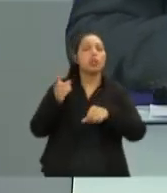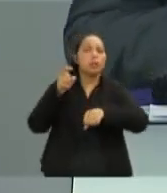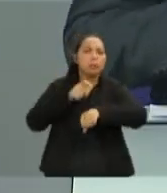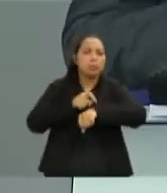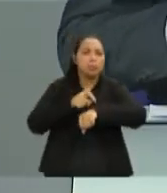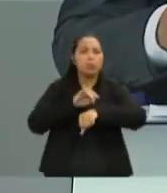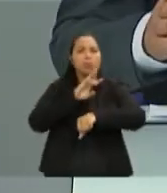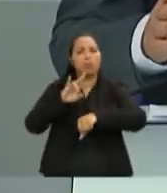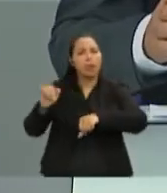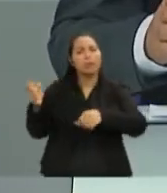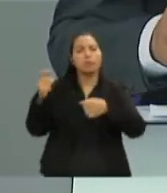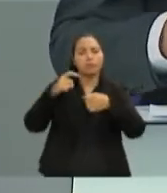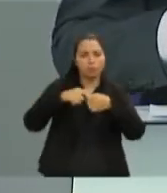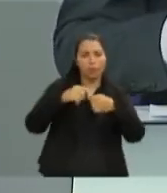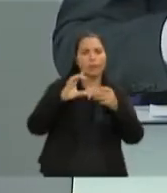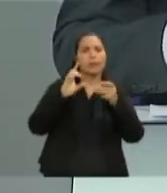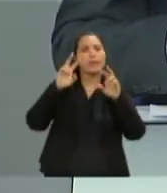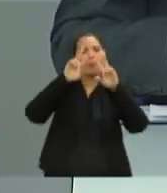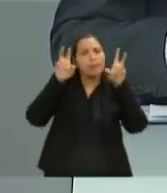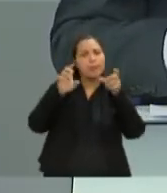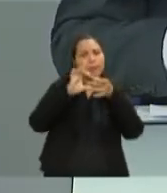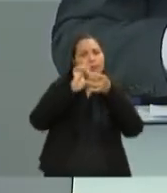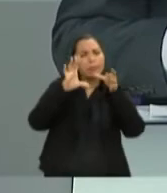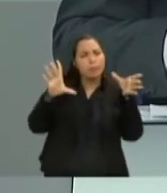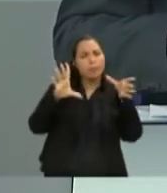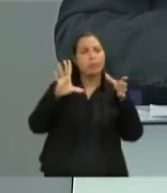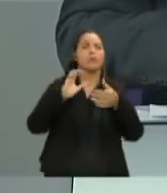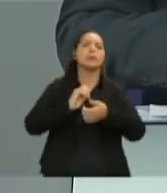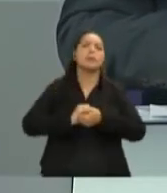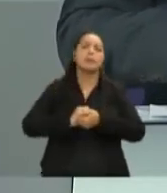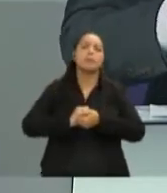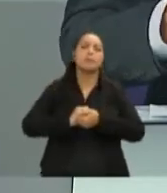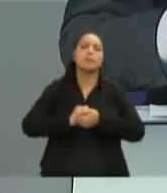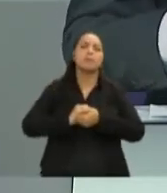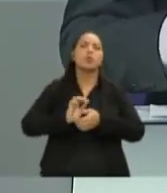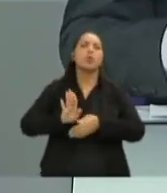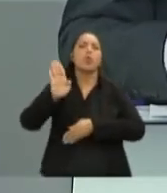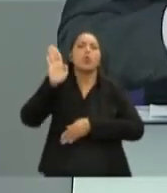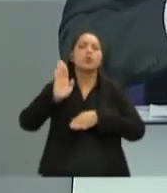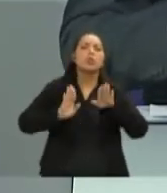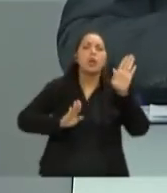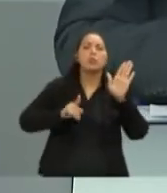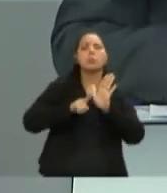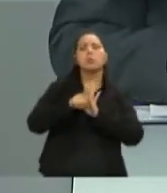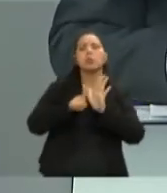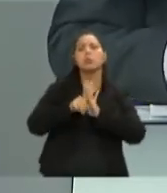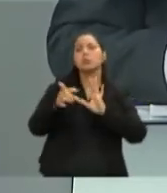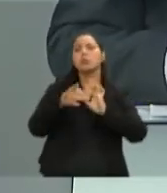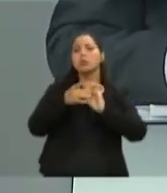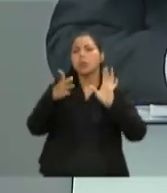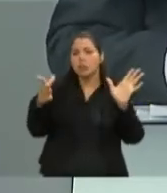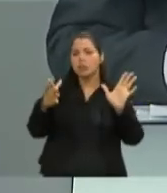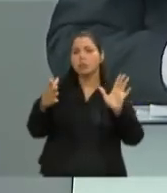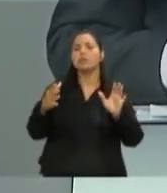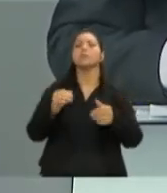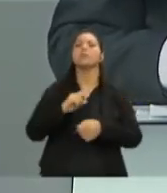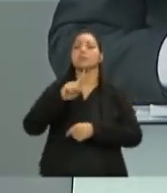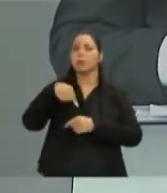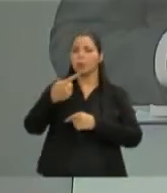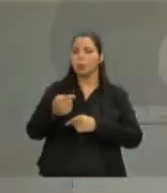respostas com tema livre. Os candidatos perguntam o que quiserem, um para o outro. Daqui a pouquinho, depois do intervalo.